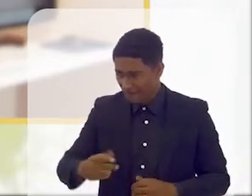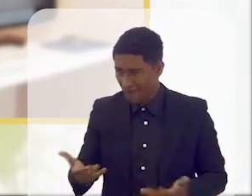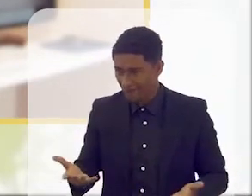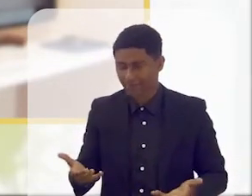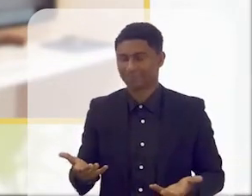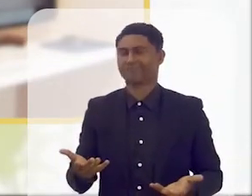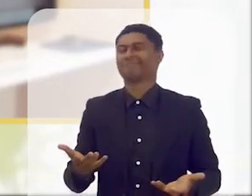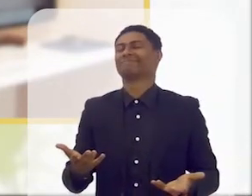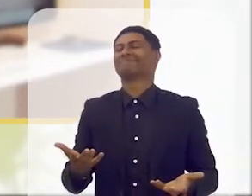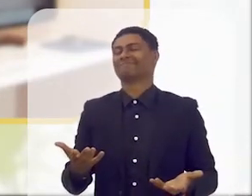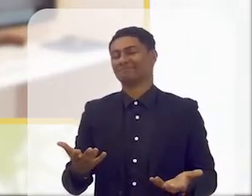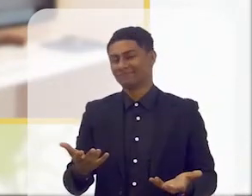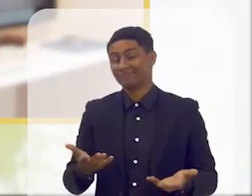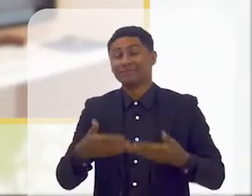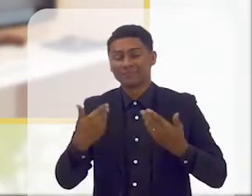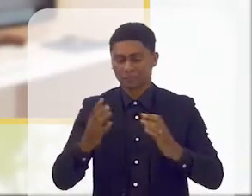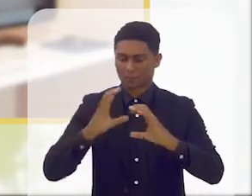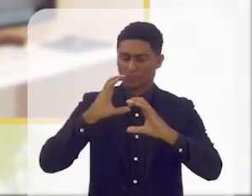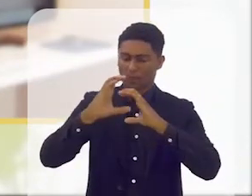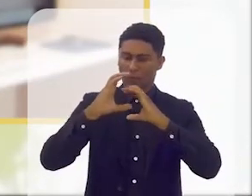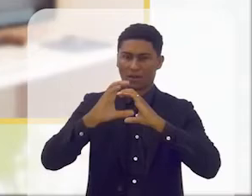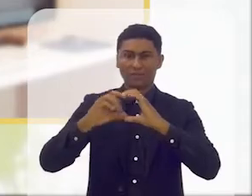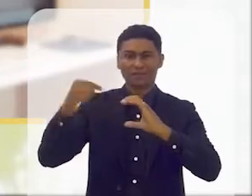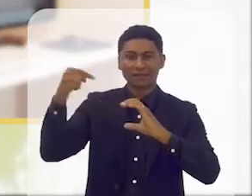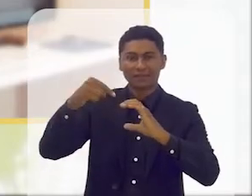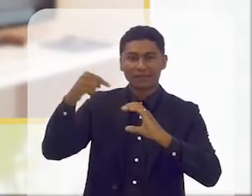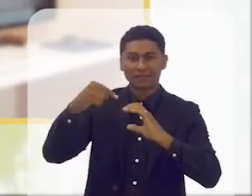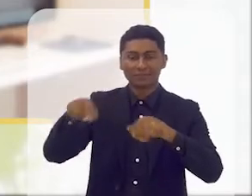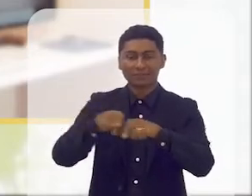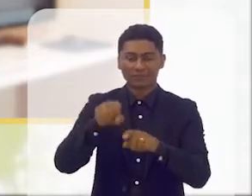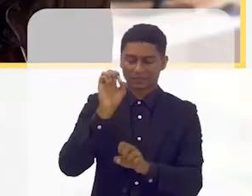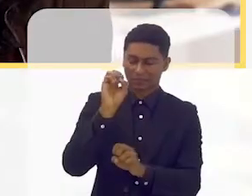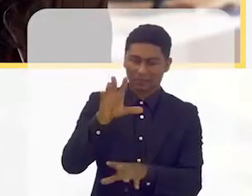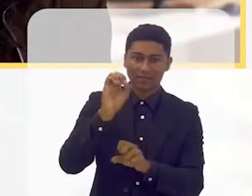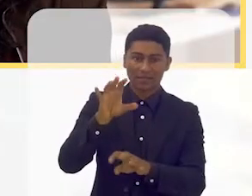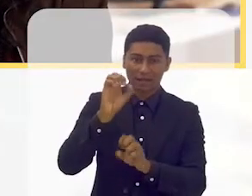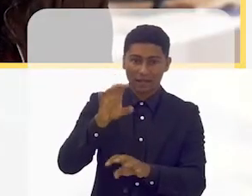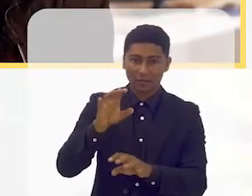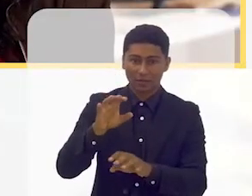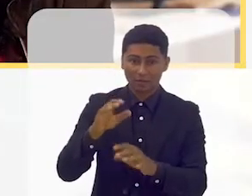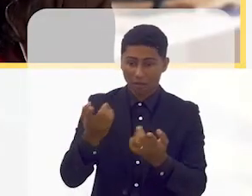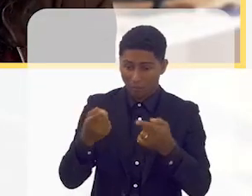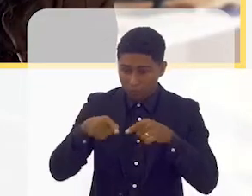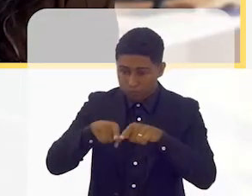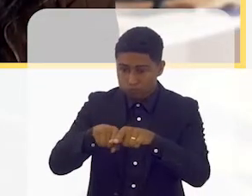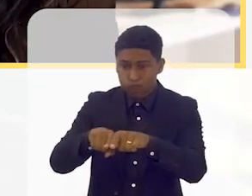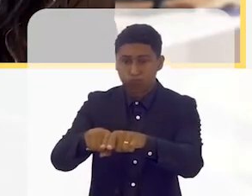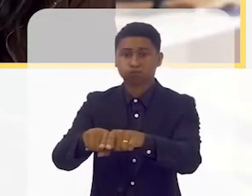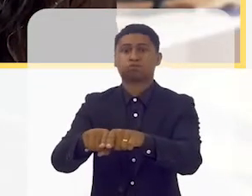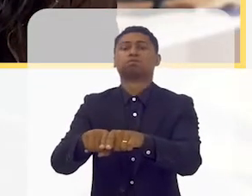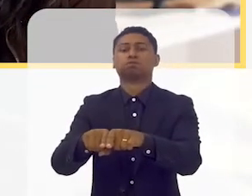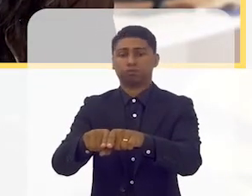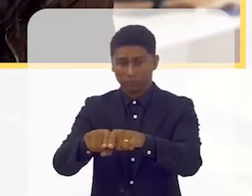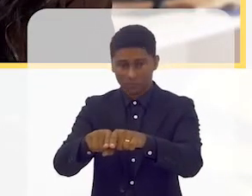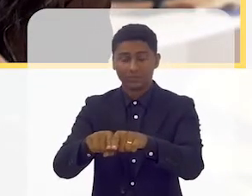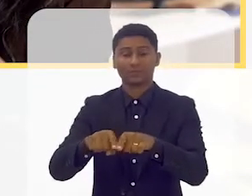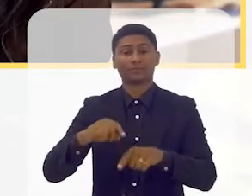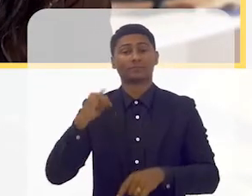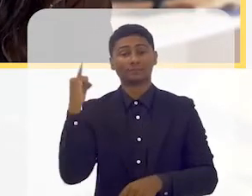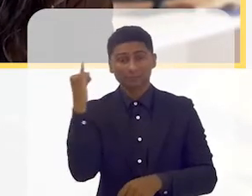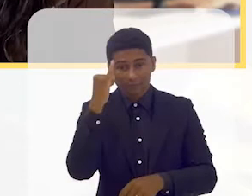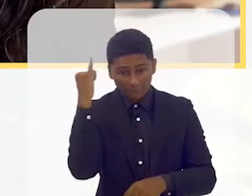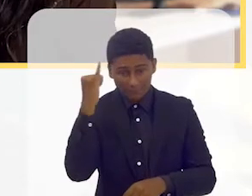comunicação, o estudo da comunicação e da educação, principalmente as duas ali juntas, é tão rico, é tão